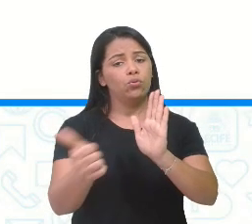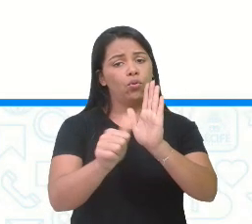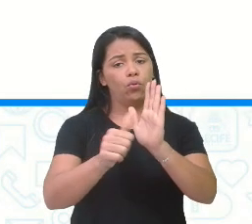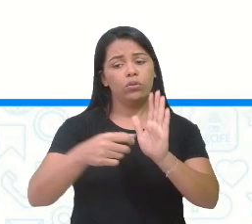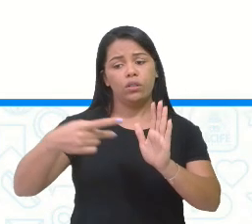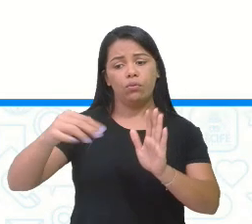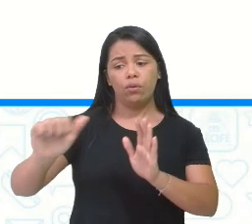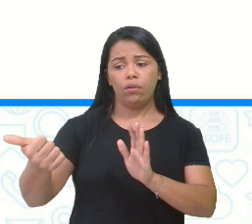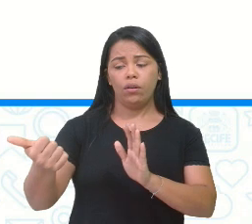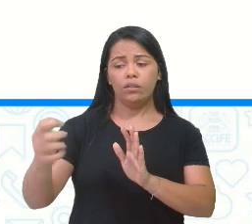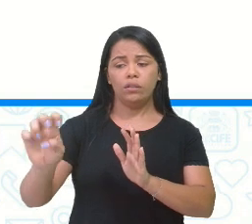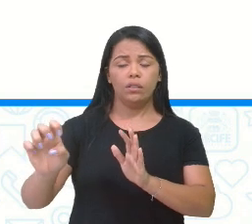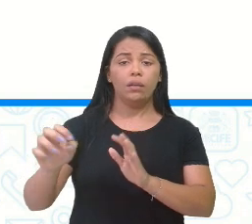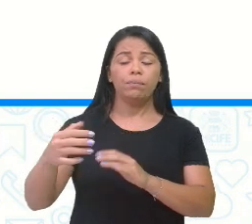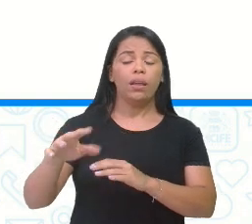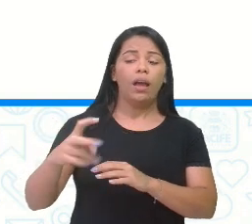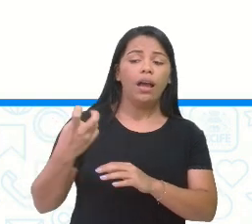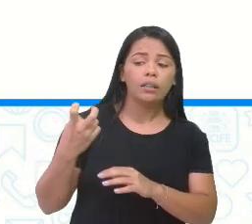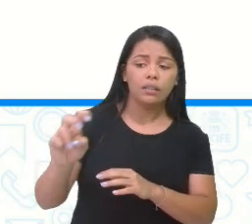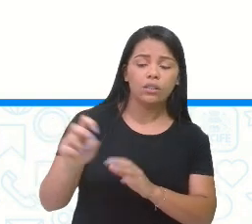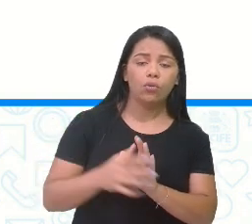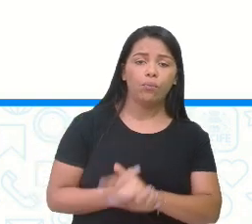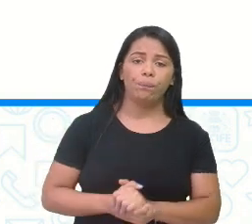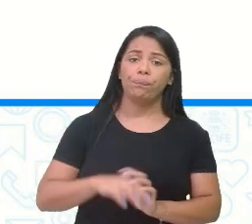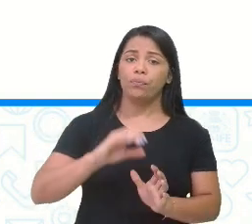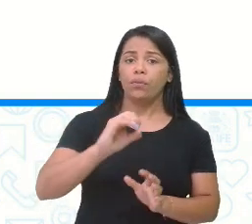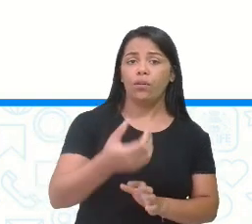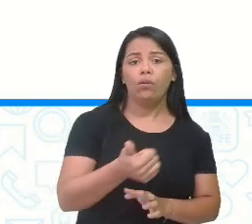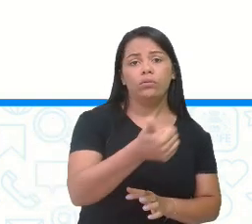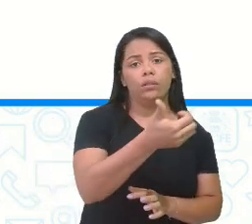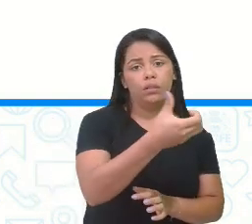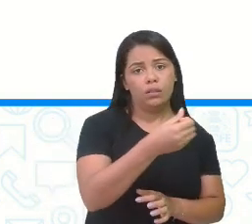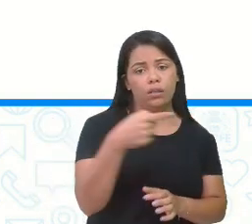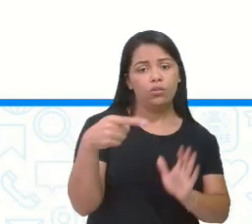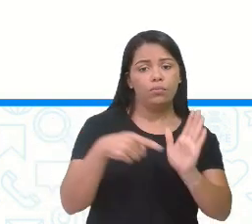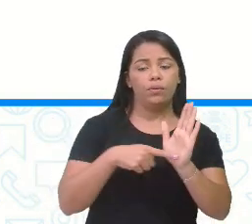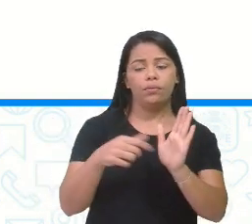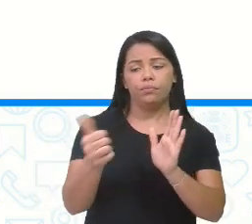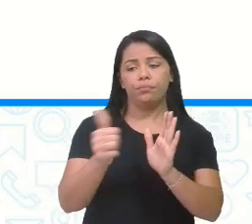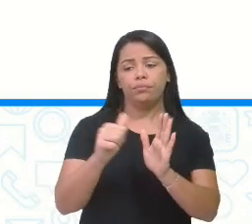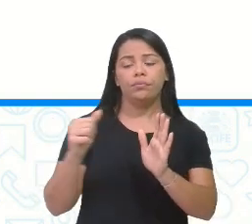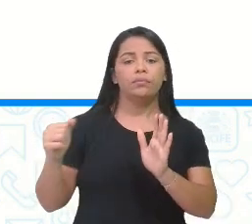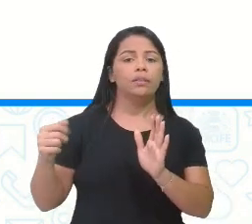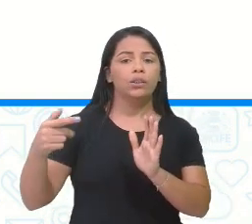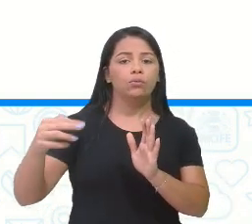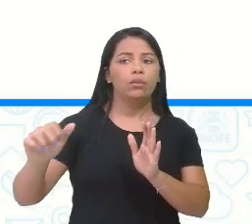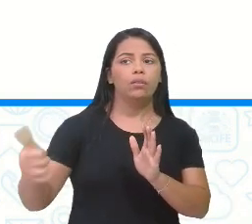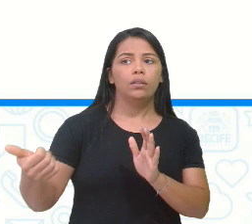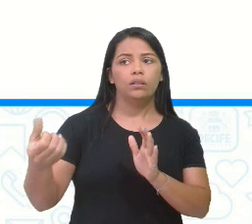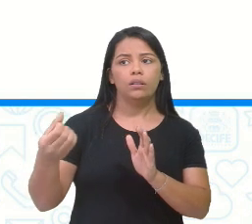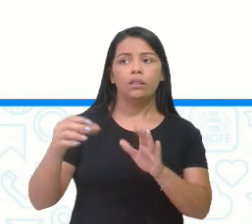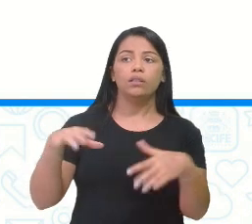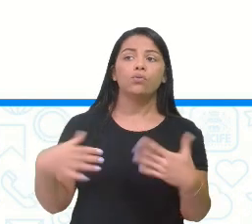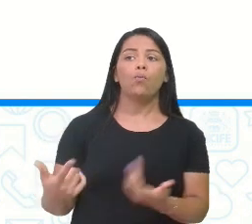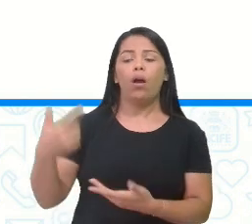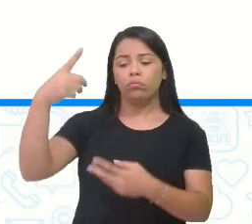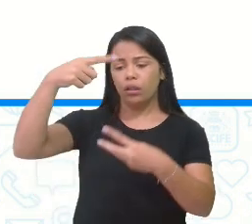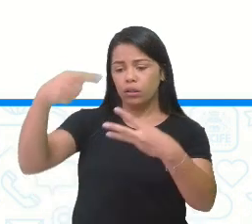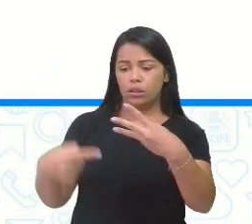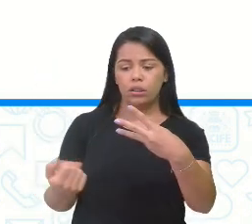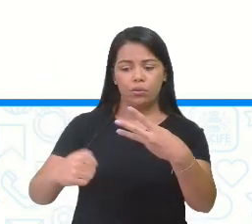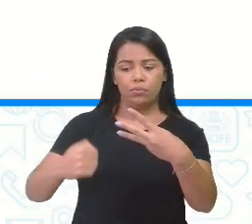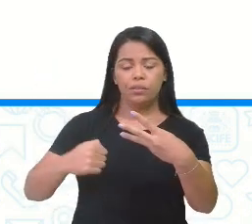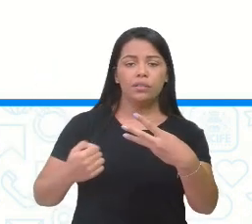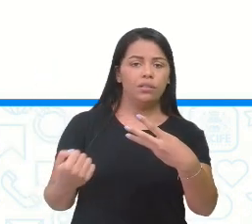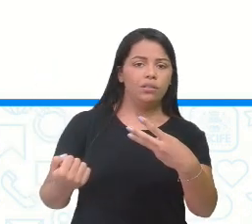Ou 16 menos 11 igual a 6? Qual operação você precisa realizar para resolver esse problema?